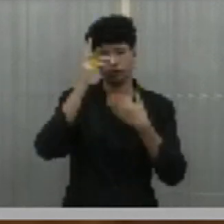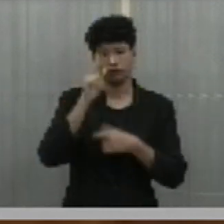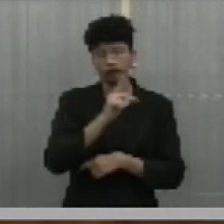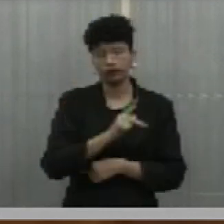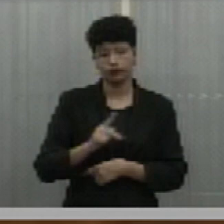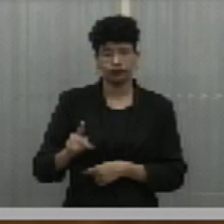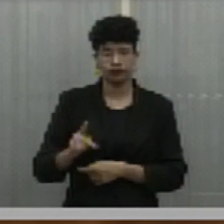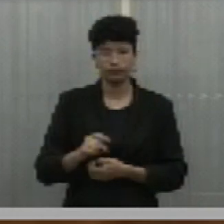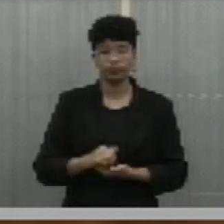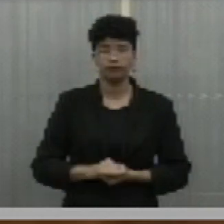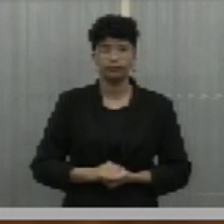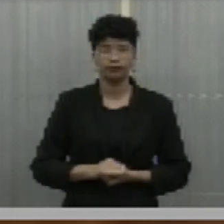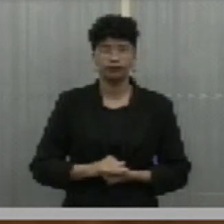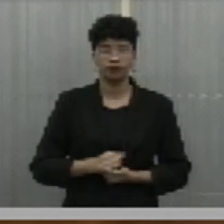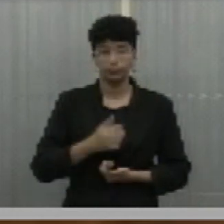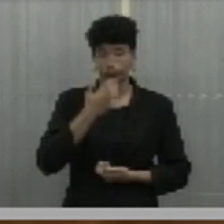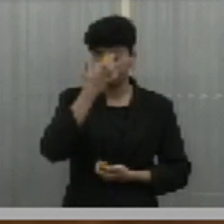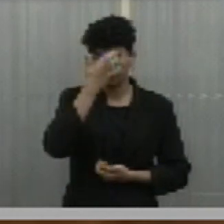presidente.